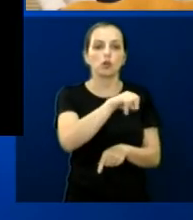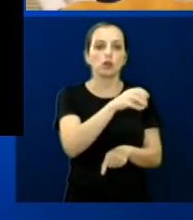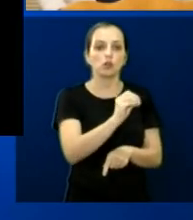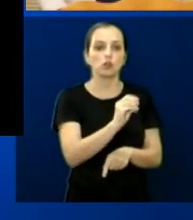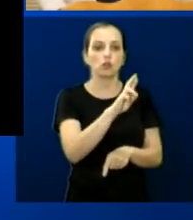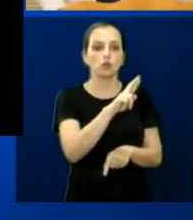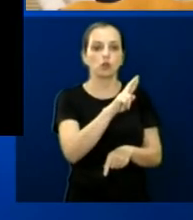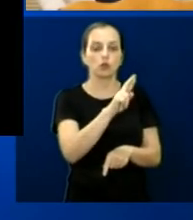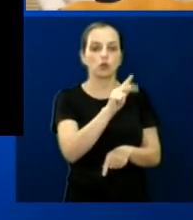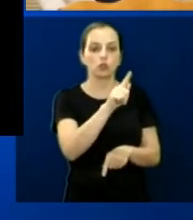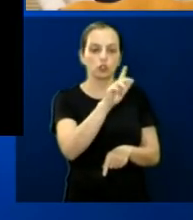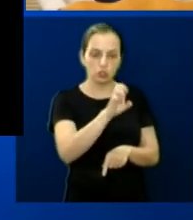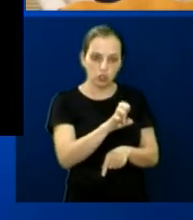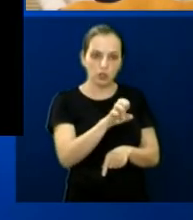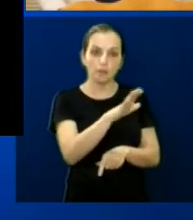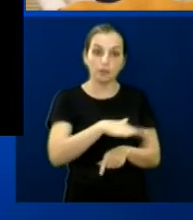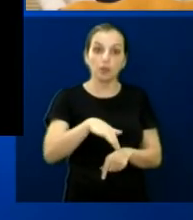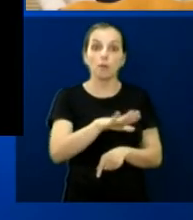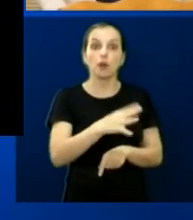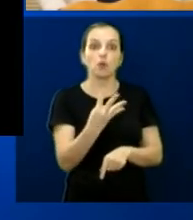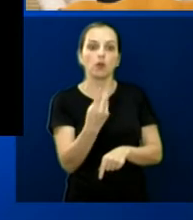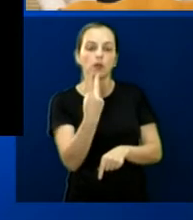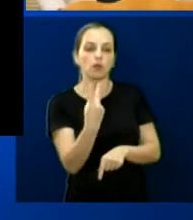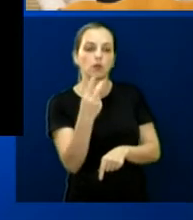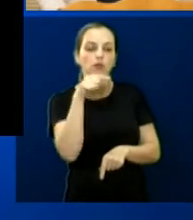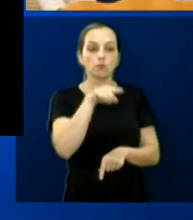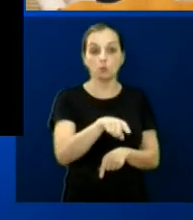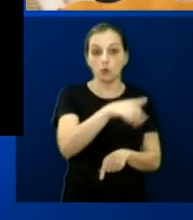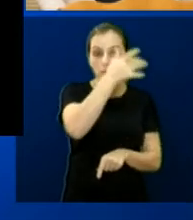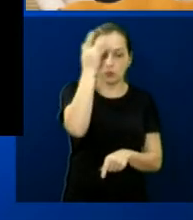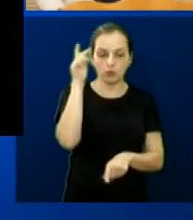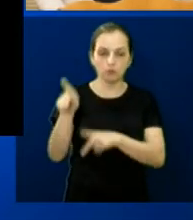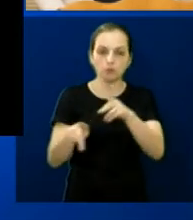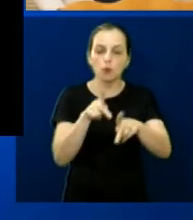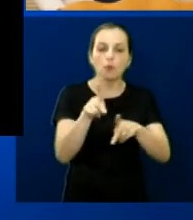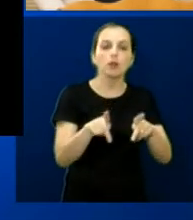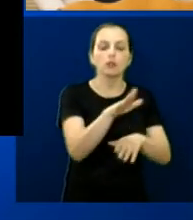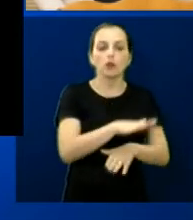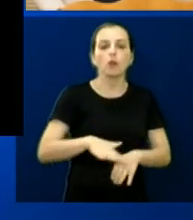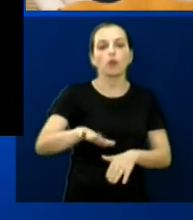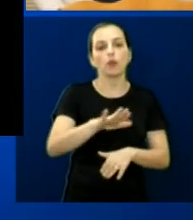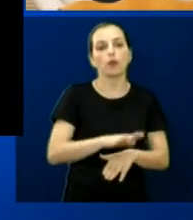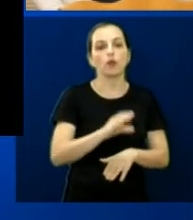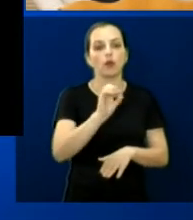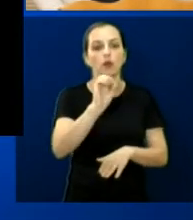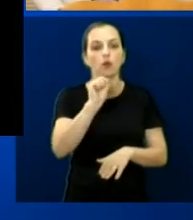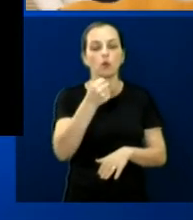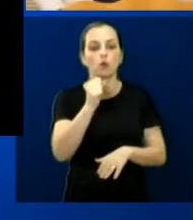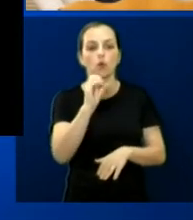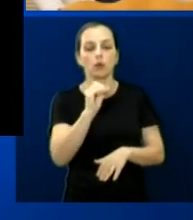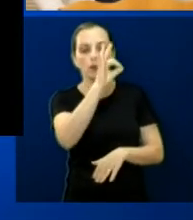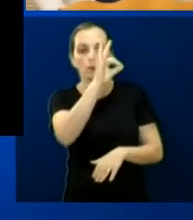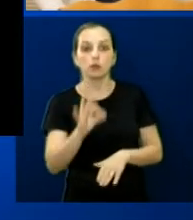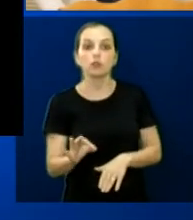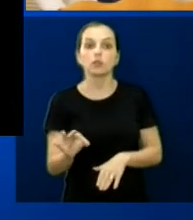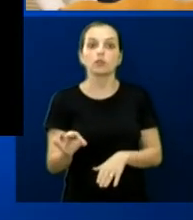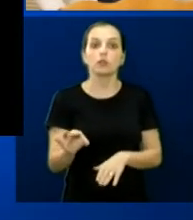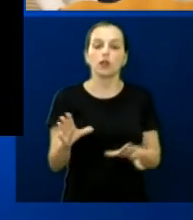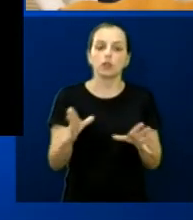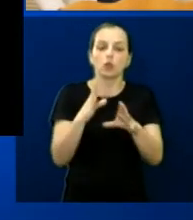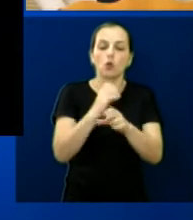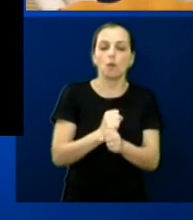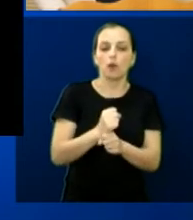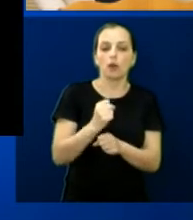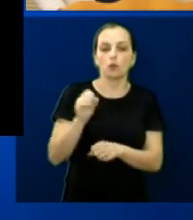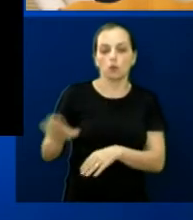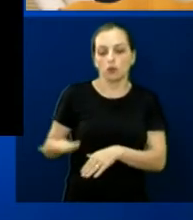abrange uma área com cerca de 42 mil moradores, sendo praticamente 80% desse número composto por crianças. A maior